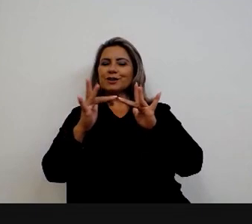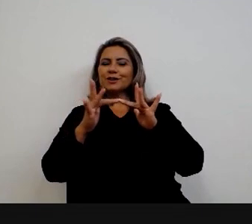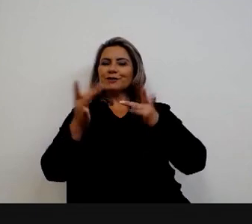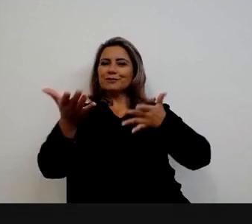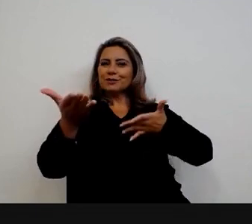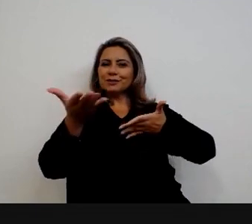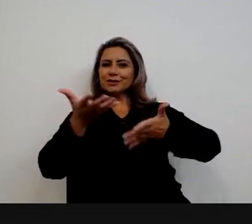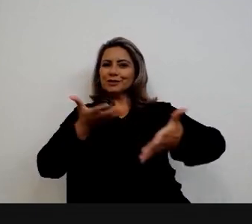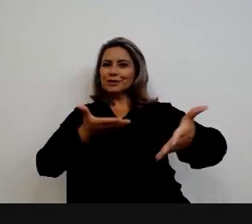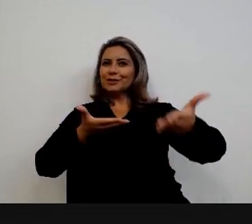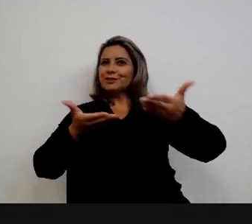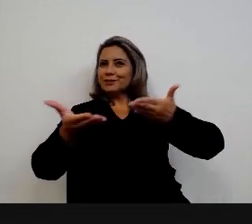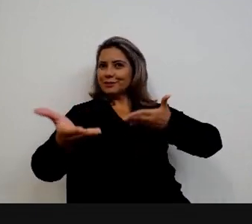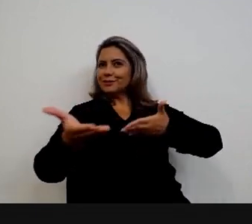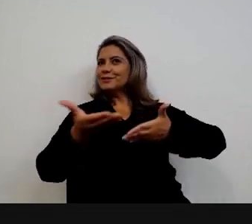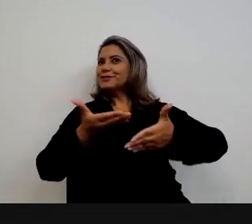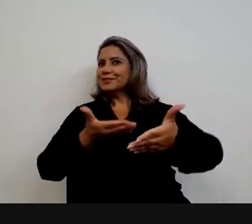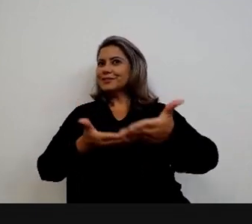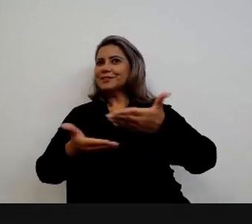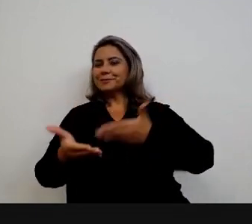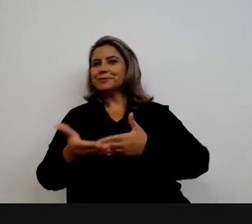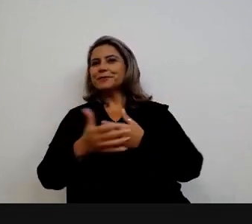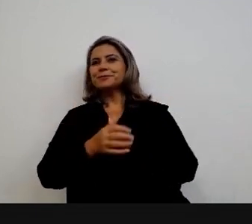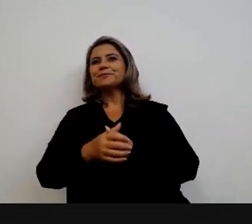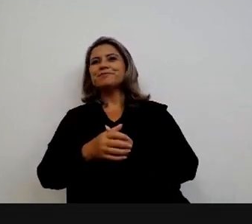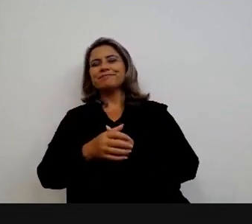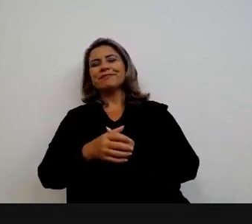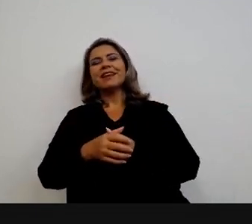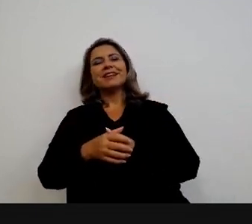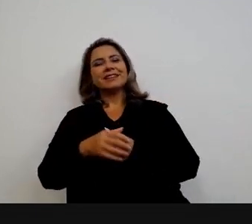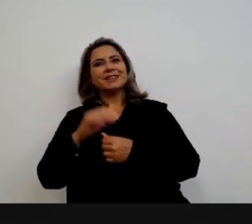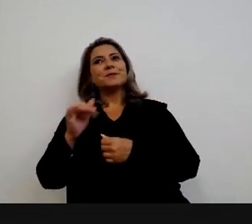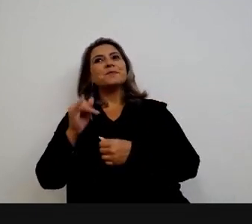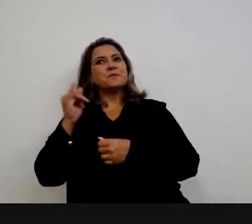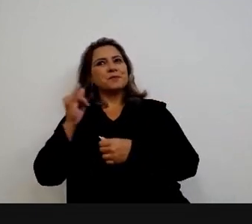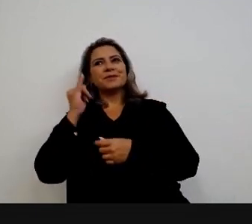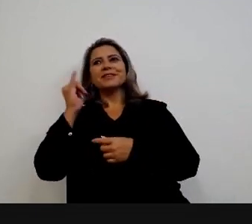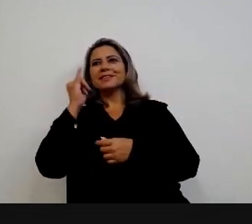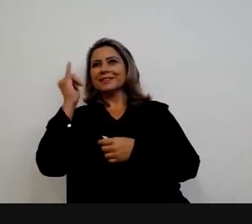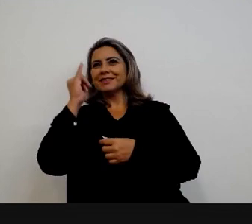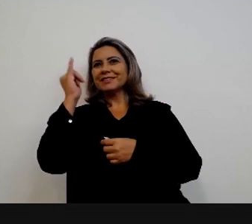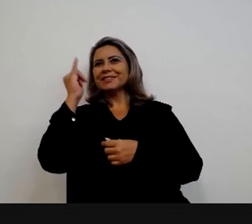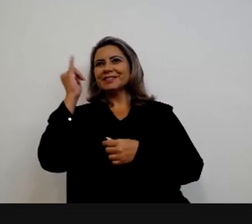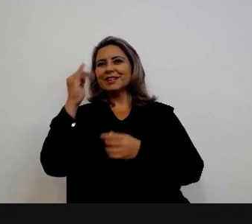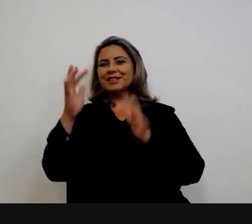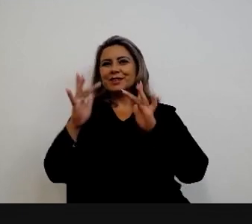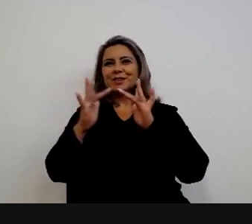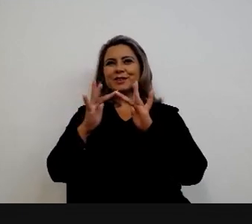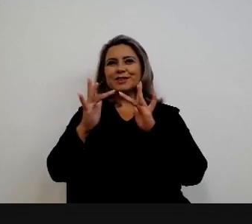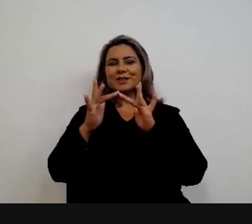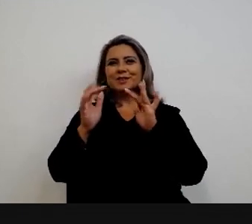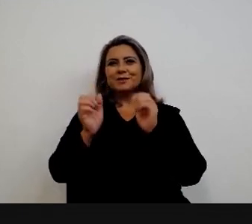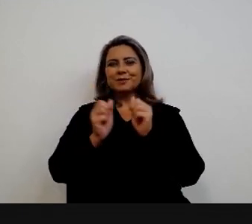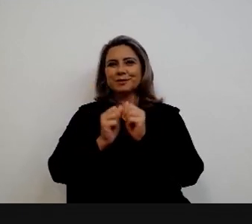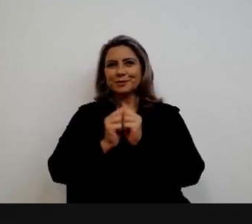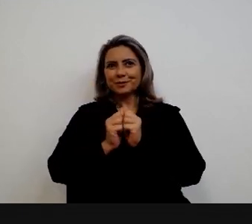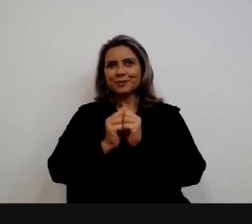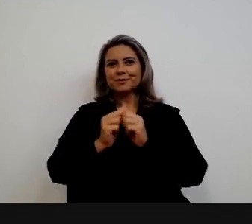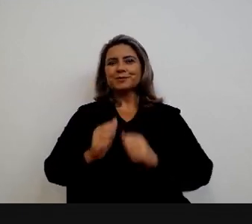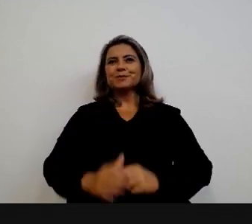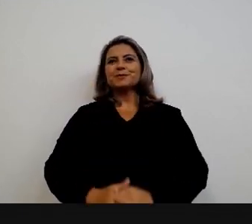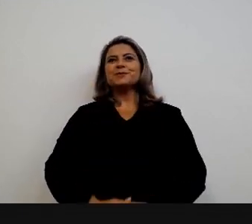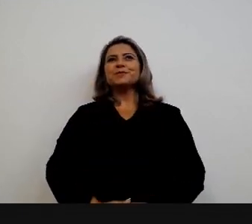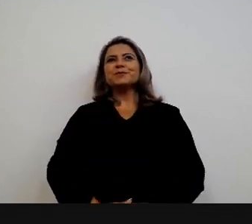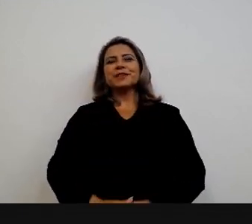opções aqui a nossa oferta de cursos então é super importante para nós esse estreitamento de laços então